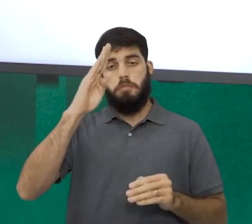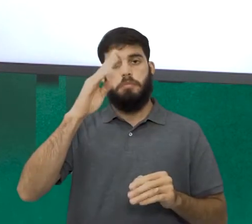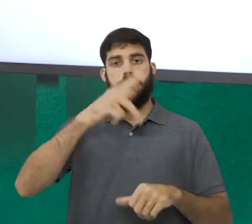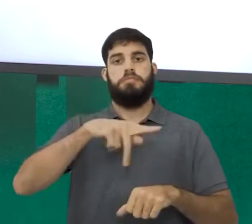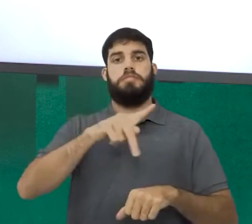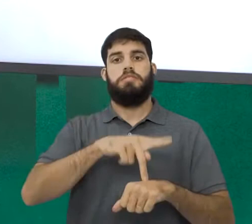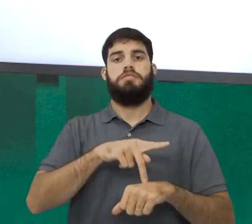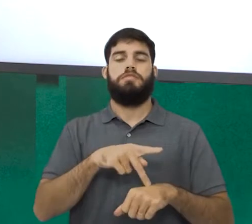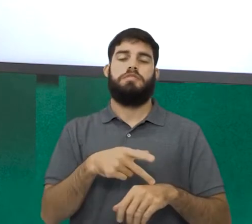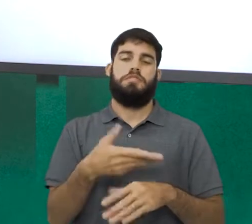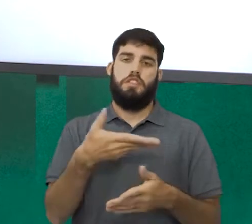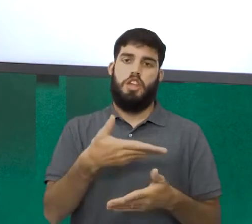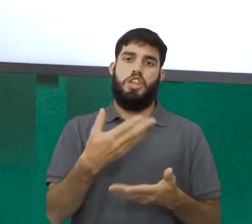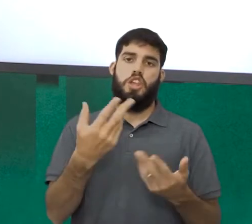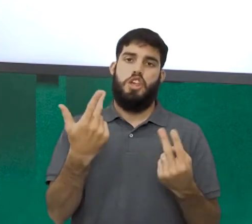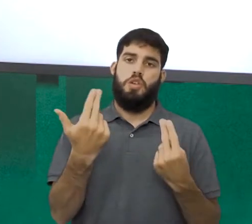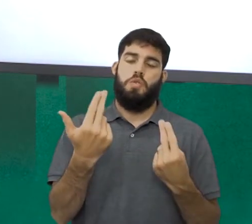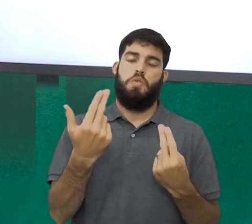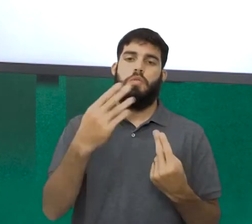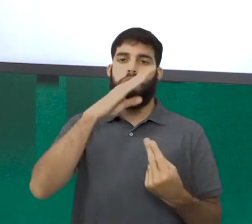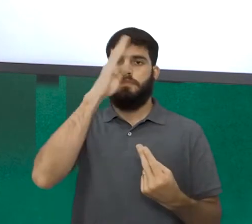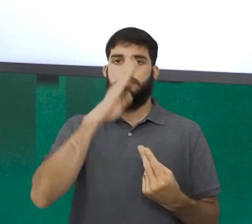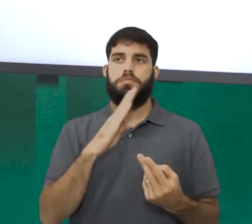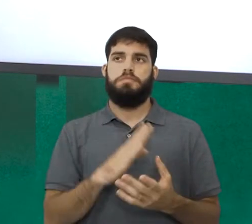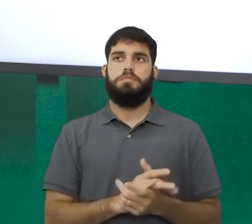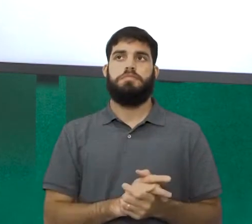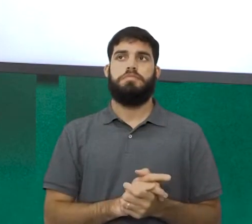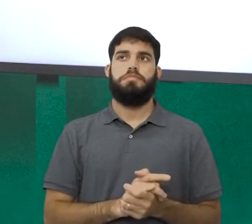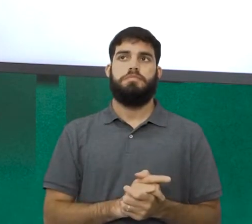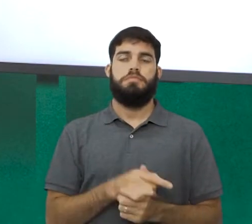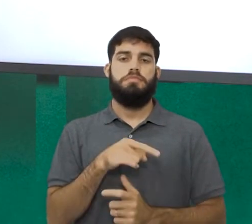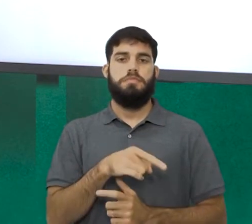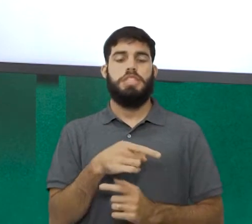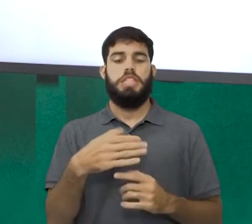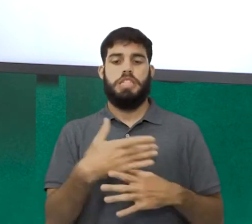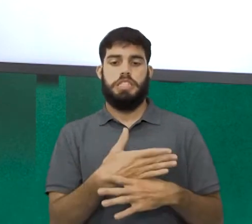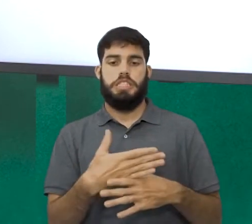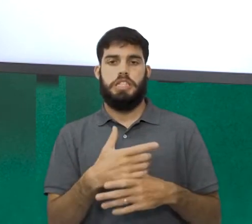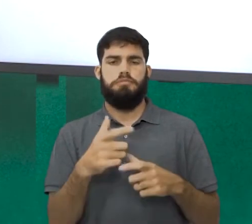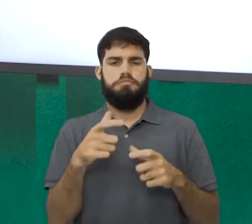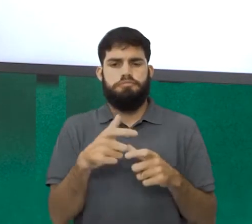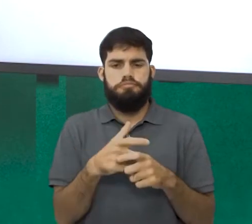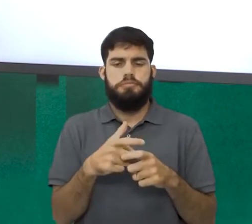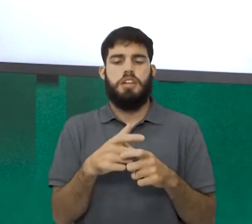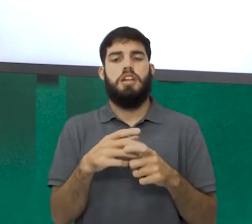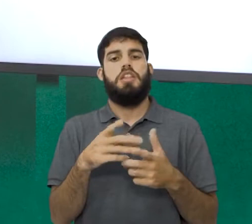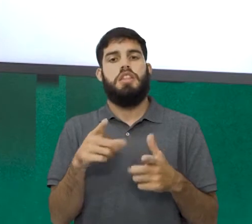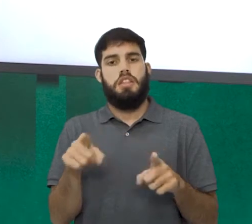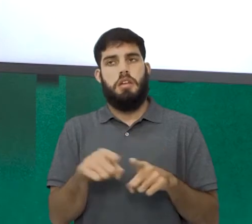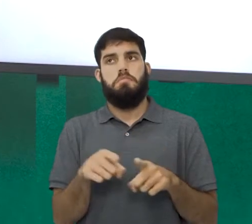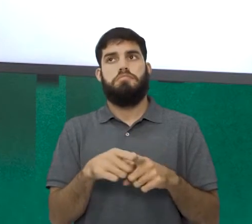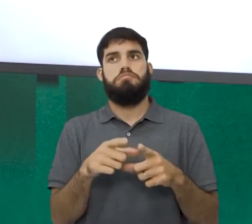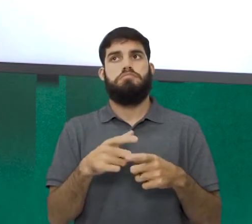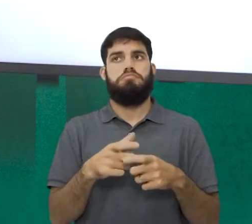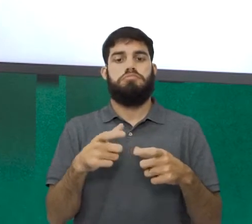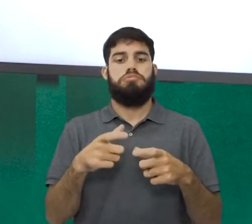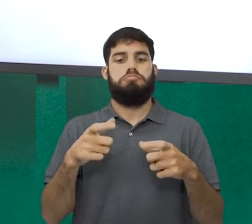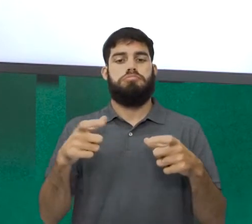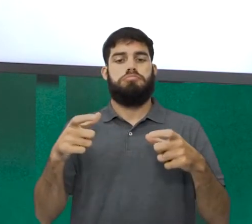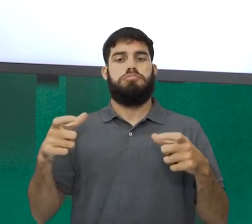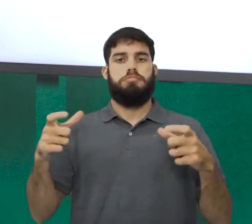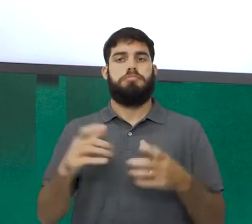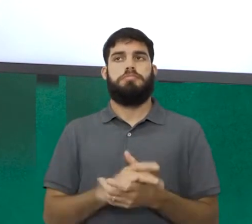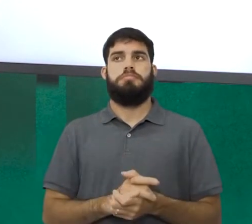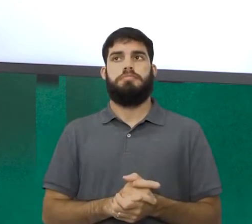Brasil. Que as cidades de porte médio, inclusive, têm um ritmo de crescimento mais acelerado do que as grandes